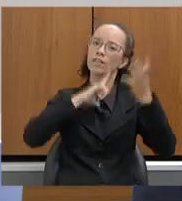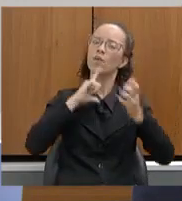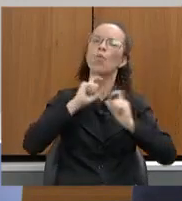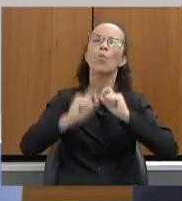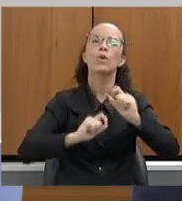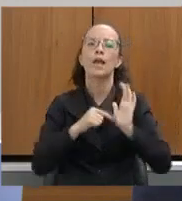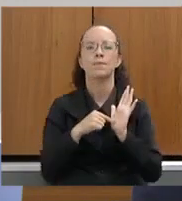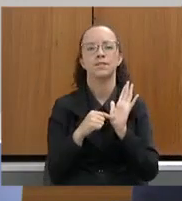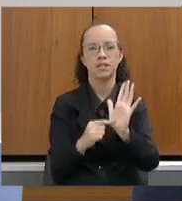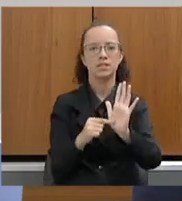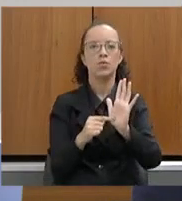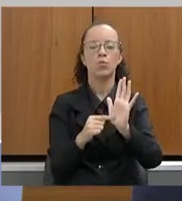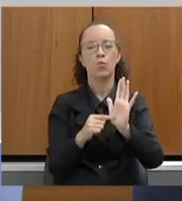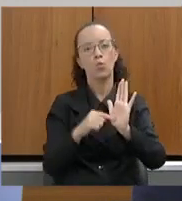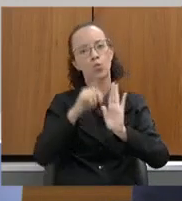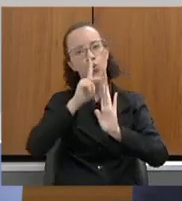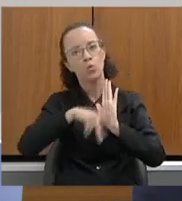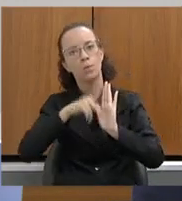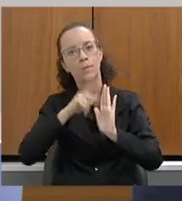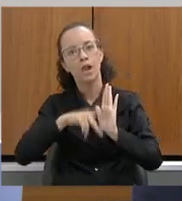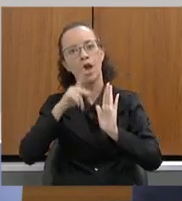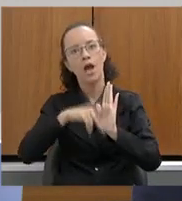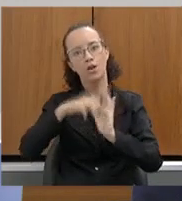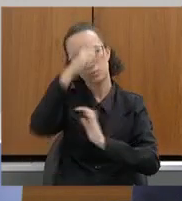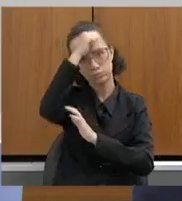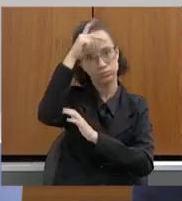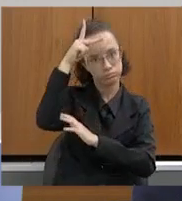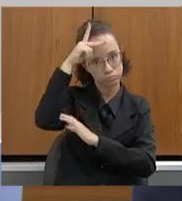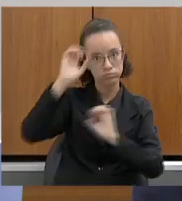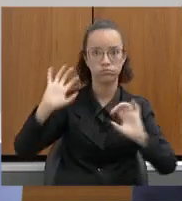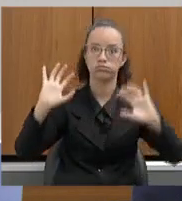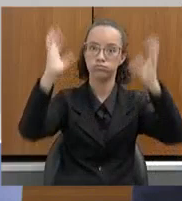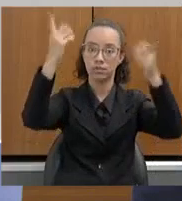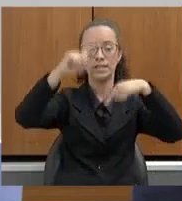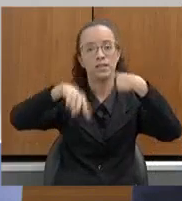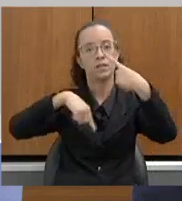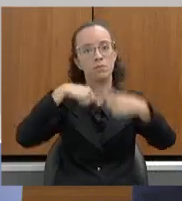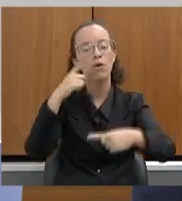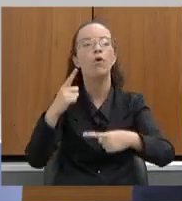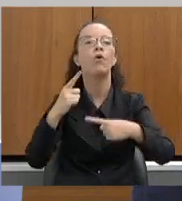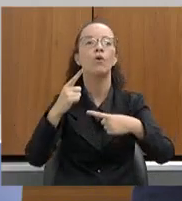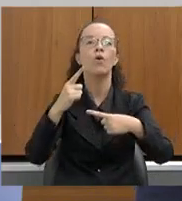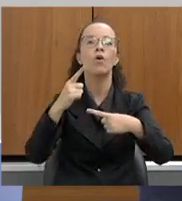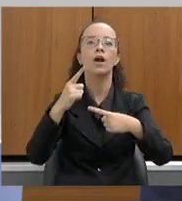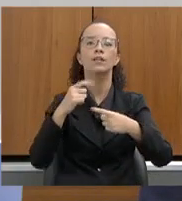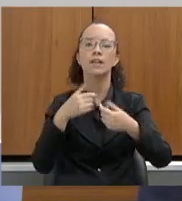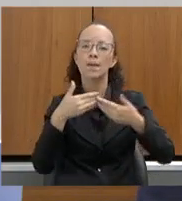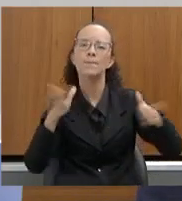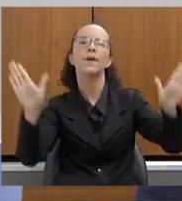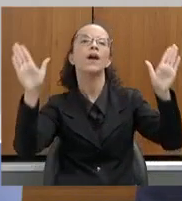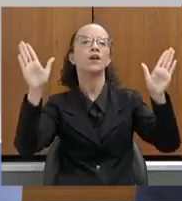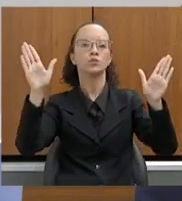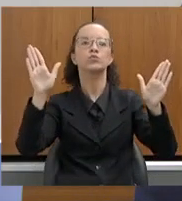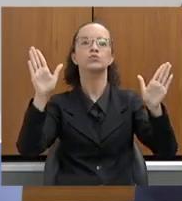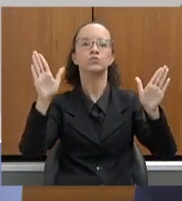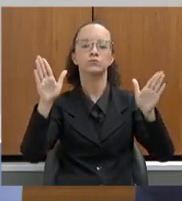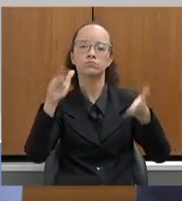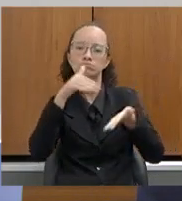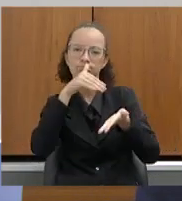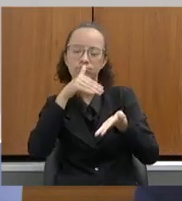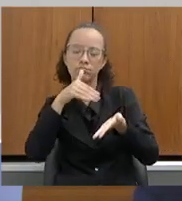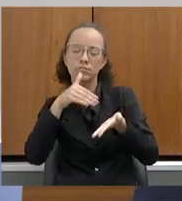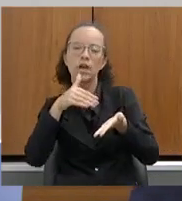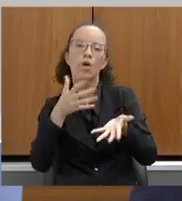apresentação do nosso Plano Estadual de Ação Climática e, na sequência, ele já fica aberto em consulta pública durante um